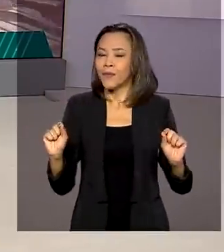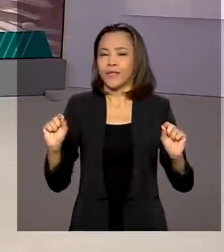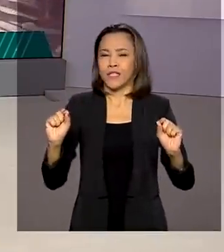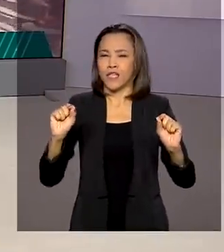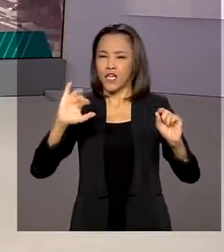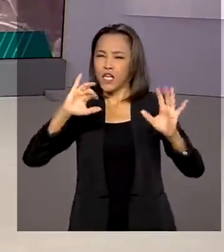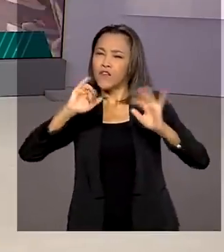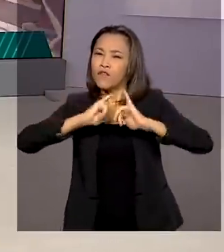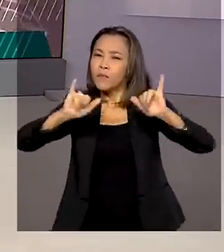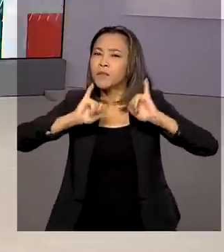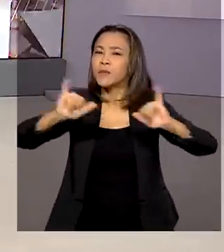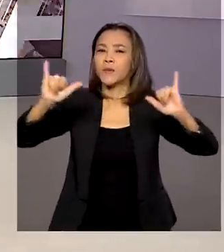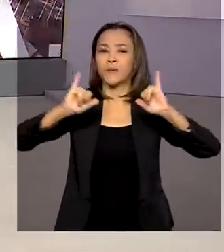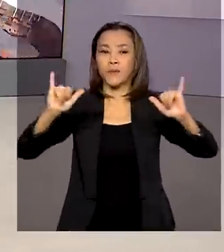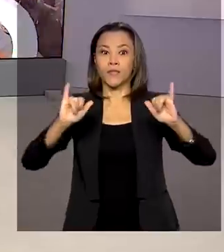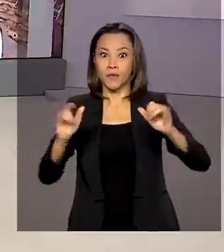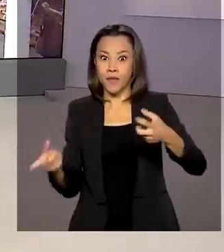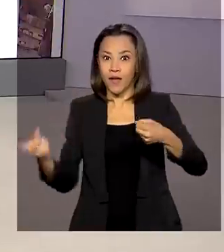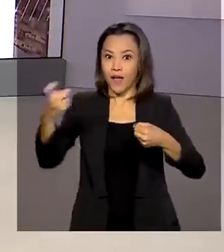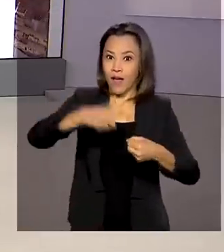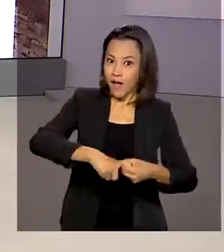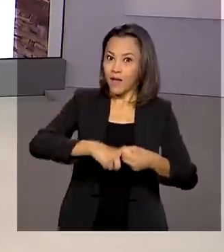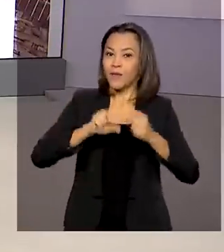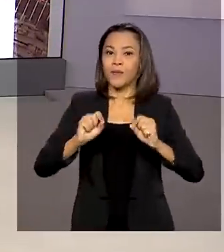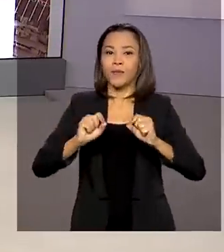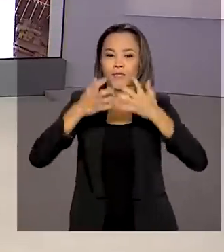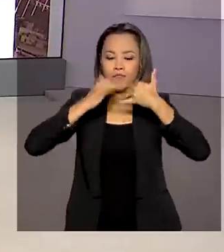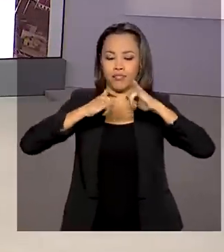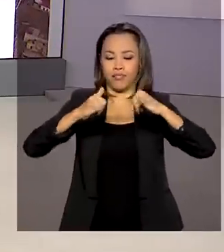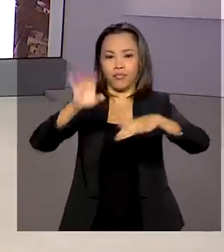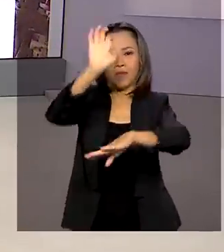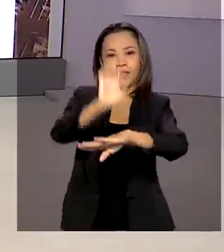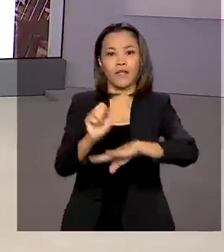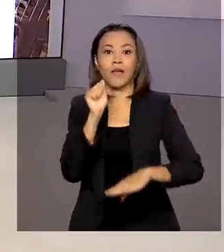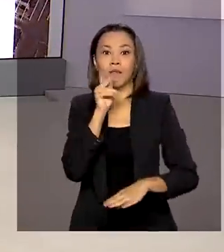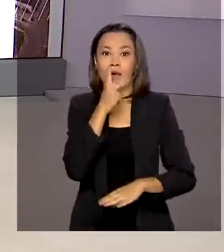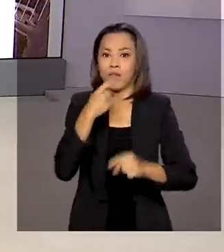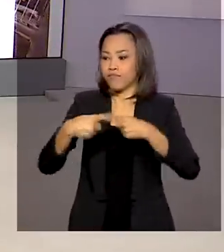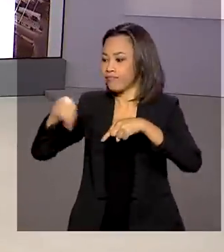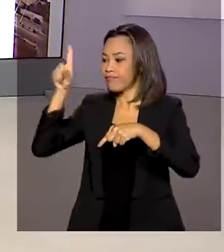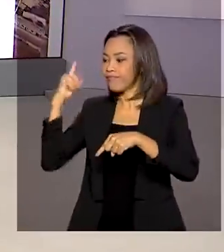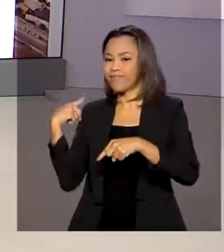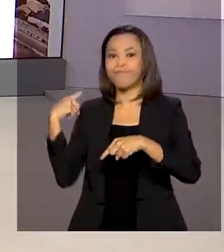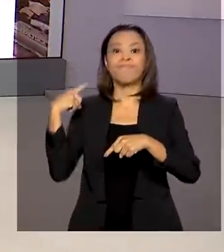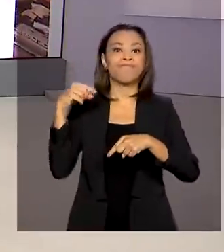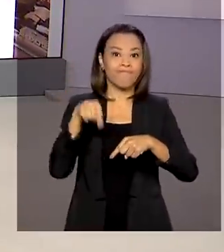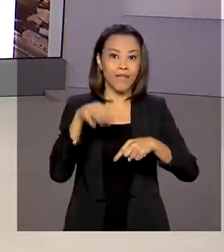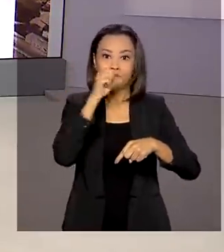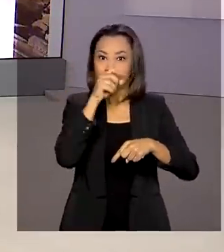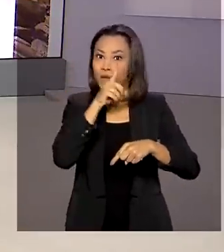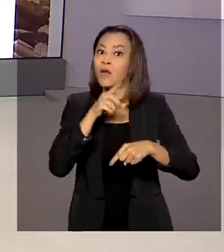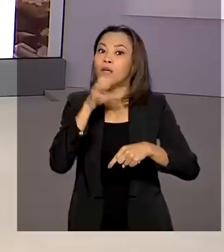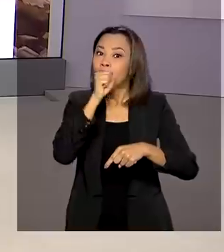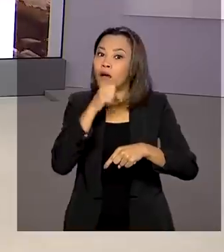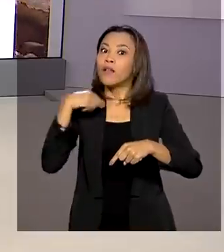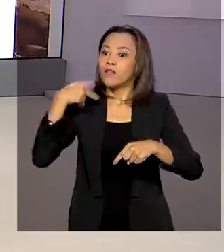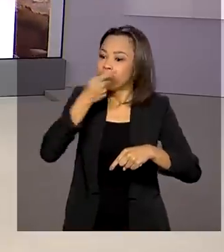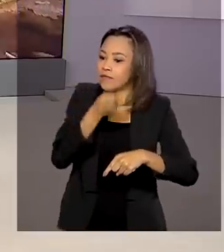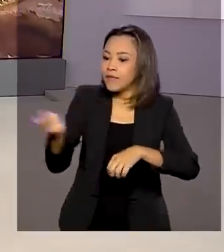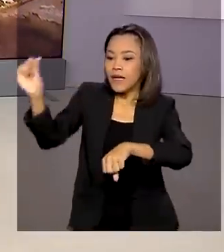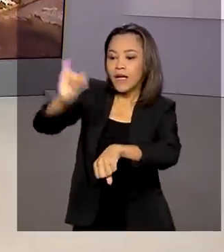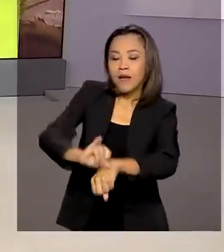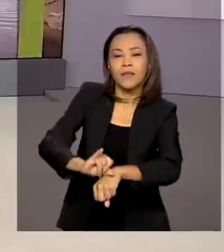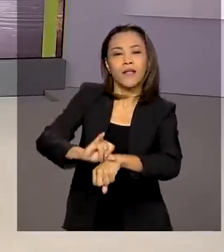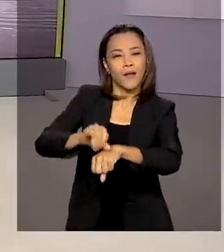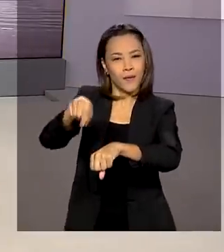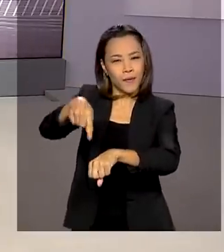sobre o restabelecimento de energia elétrica no Amapá. No fim de semana, o presidente Jair Bolsonaro esteve na capital do